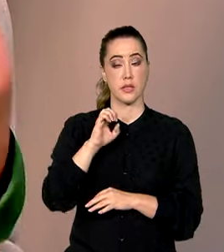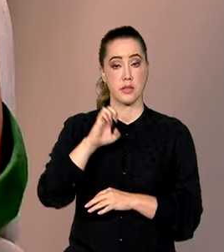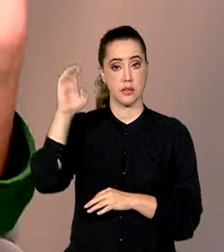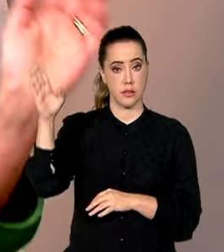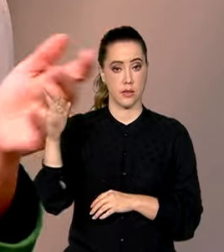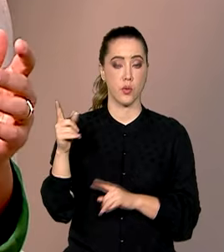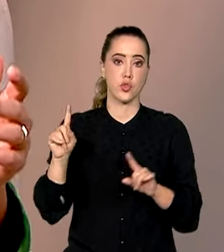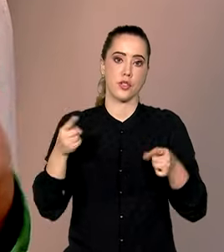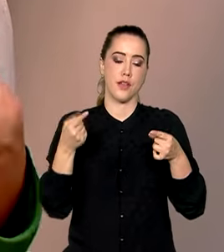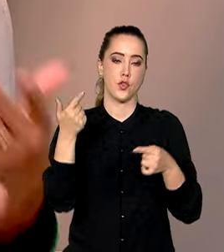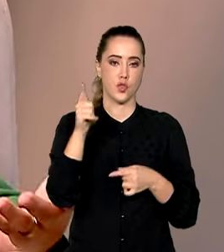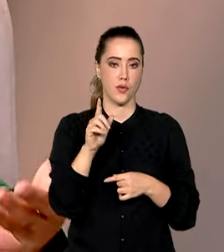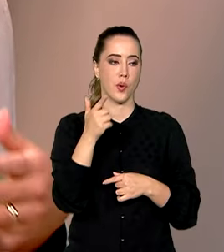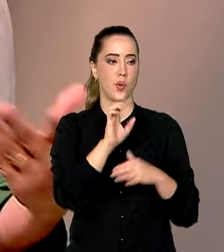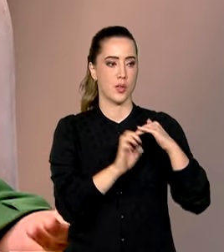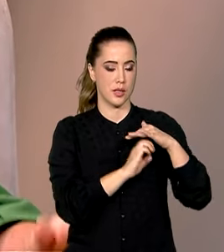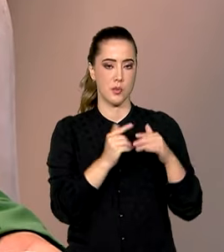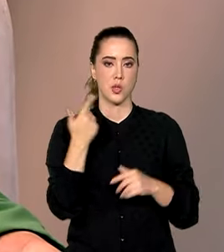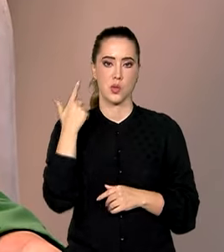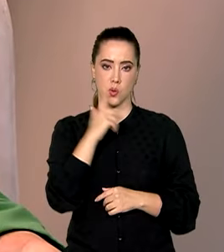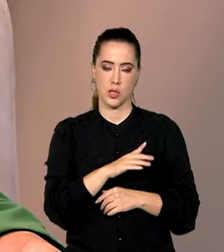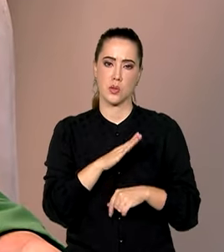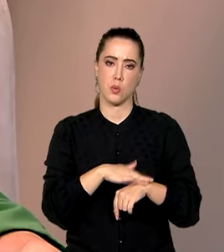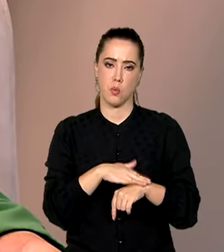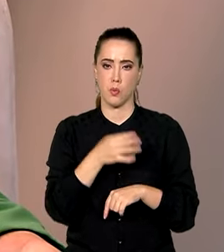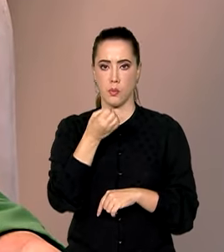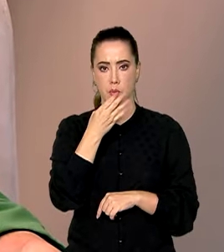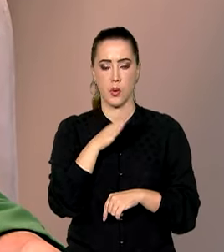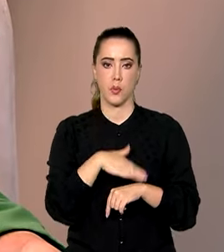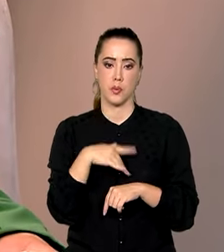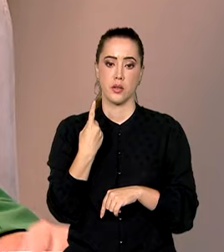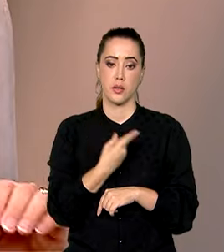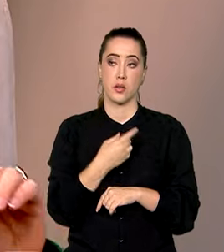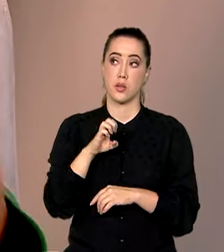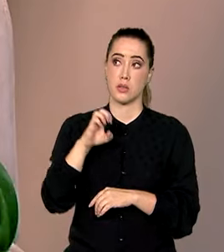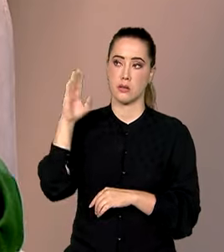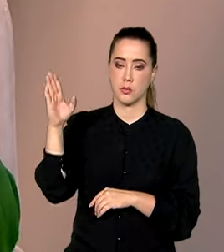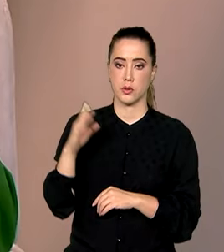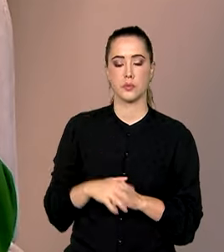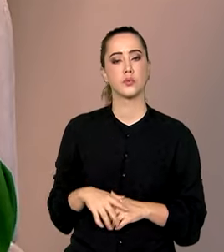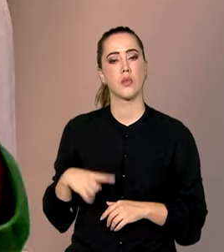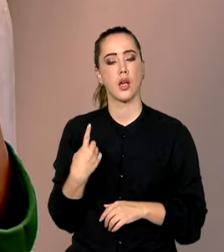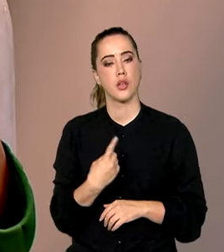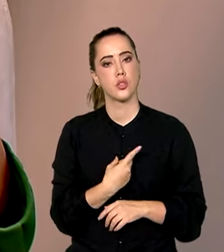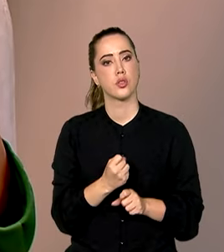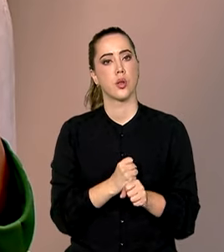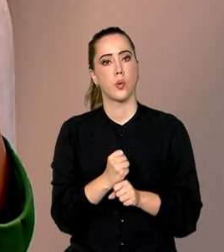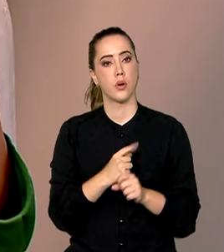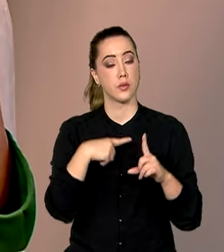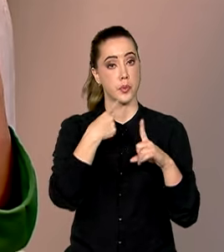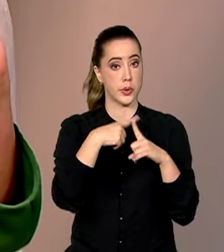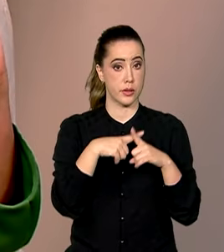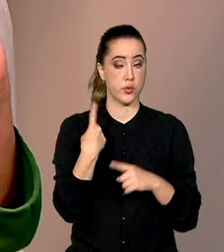desafio, de novo, é fazer com que mais empresas se beneficiem desse bom momento do nosso comércio exterior. Então, nós temos um ano muito positivo